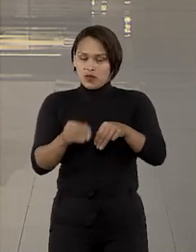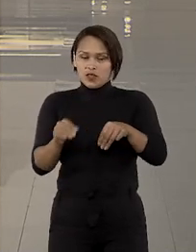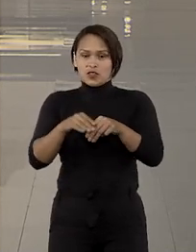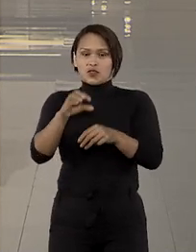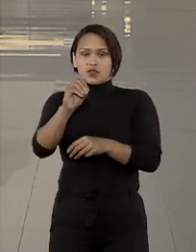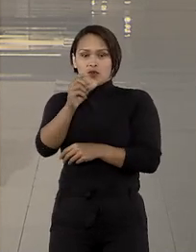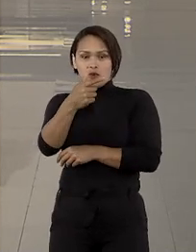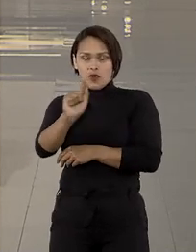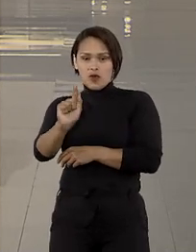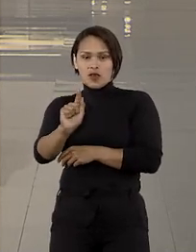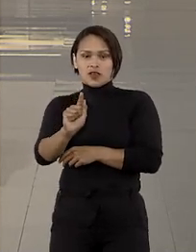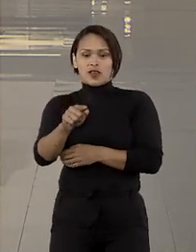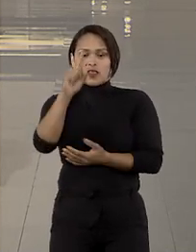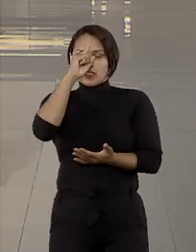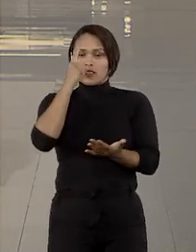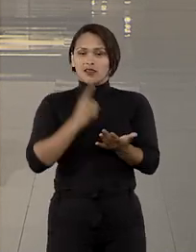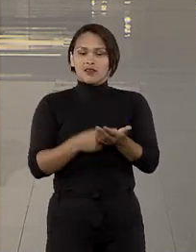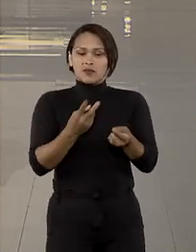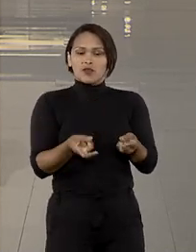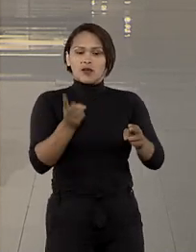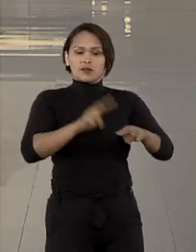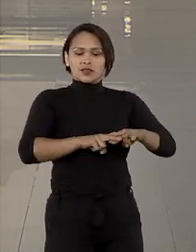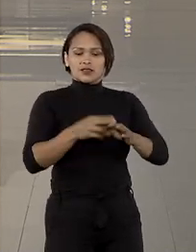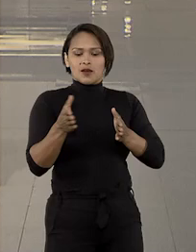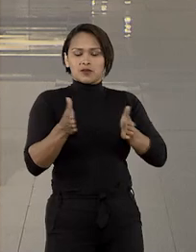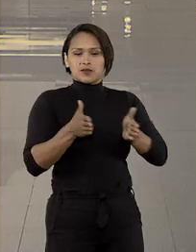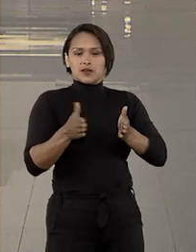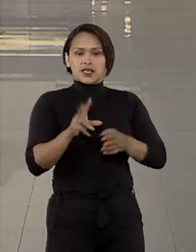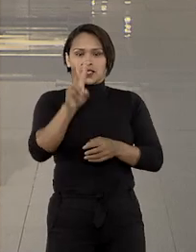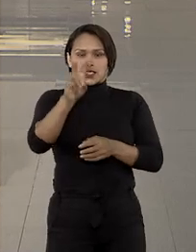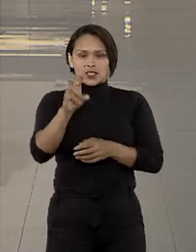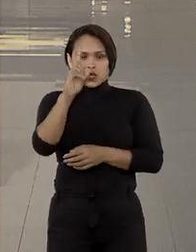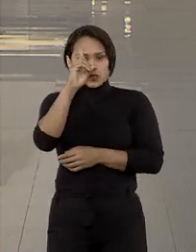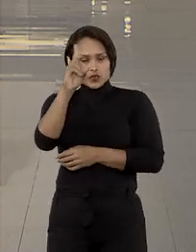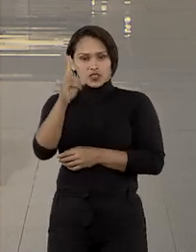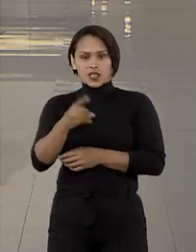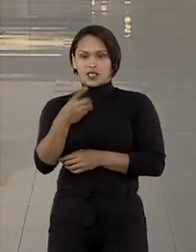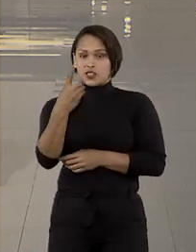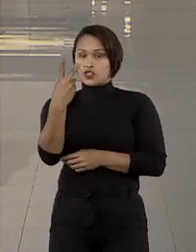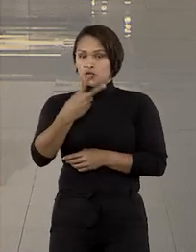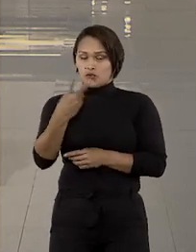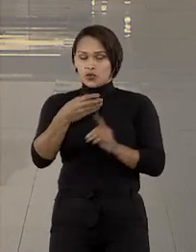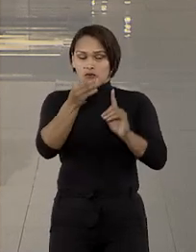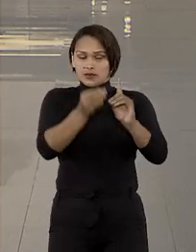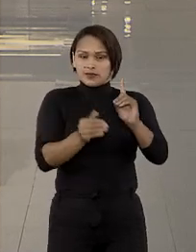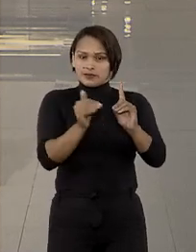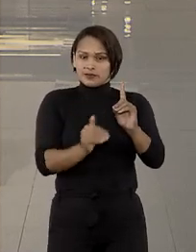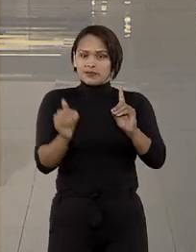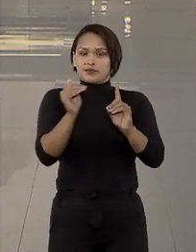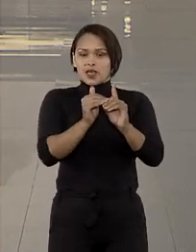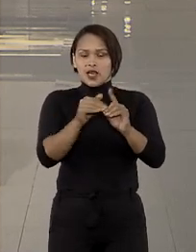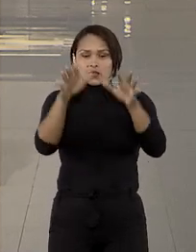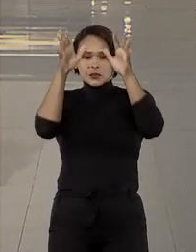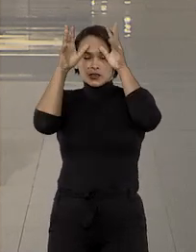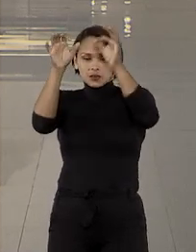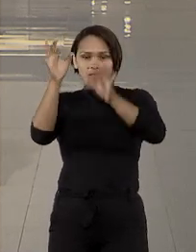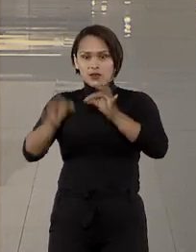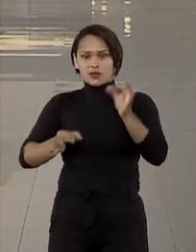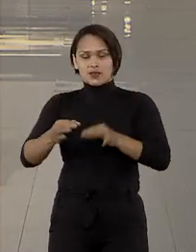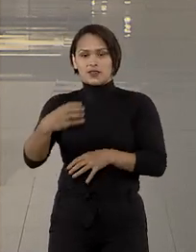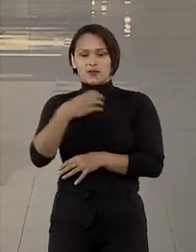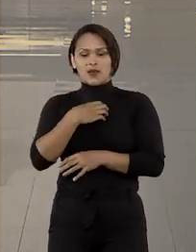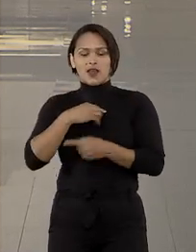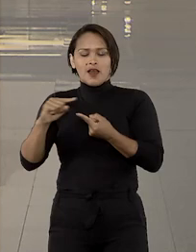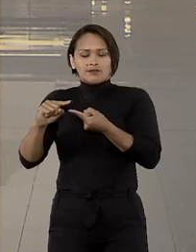Justiça, Og Fernandes, determinou a prisão temporária por cinco dias de duas desembargadoras do Tribunal de Justiça da Bahia